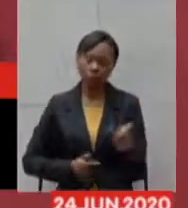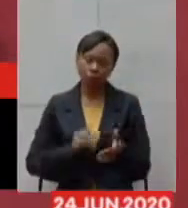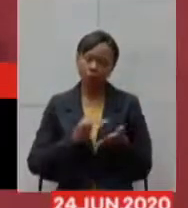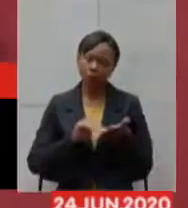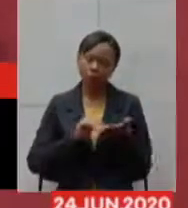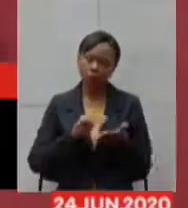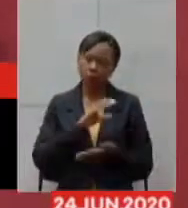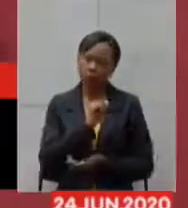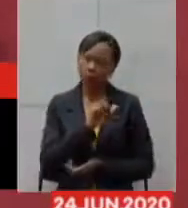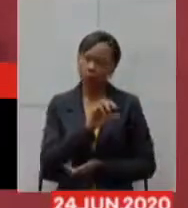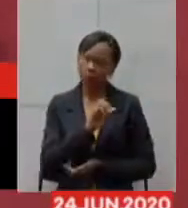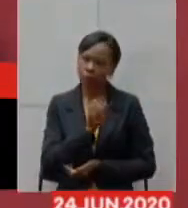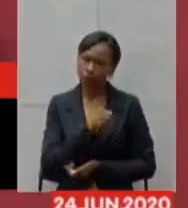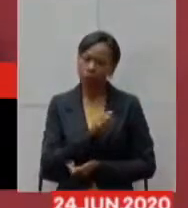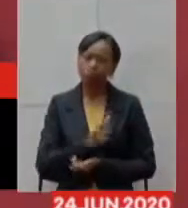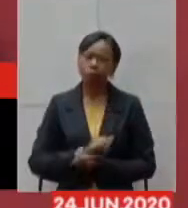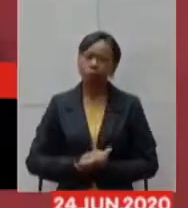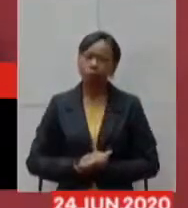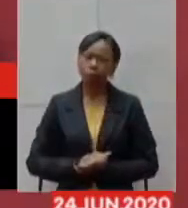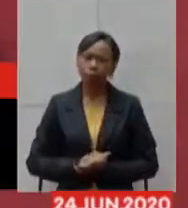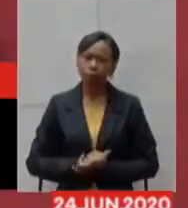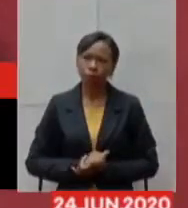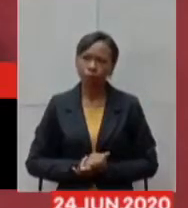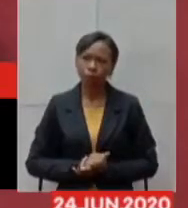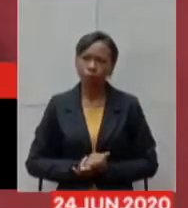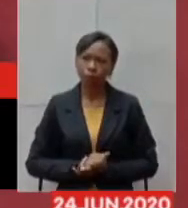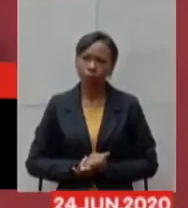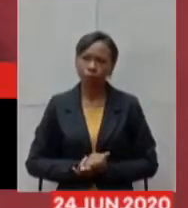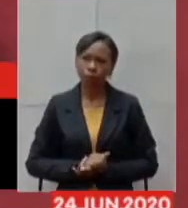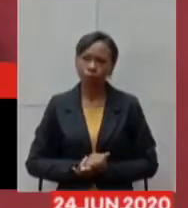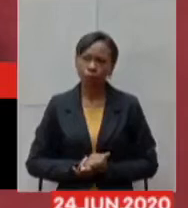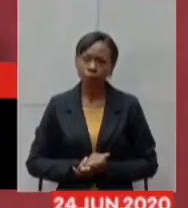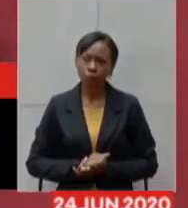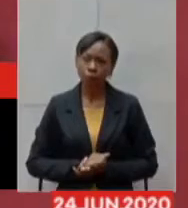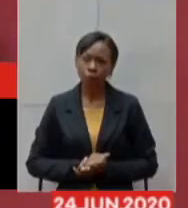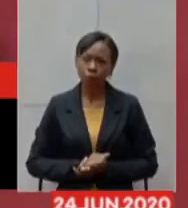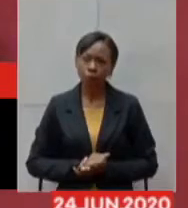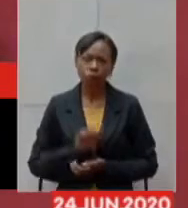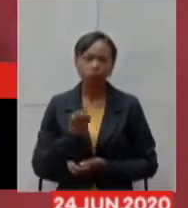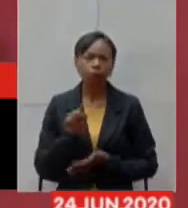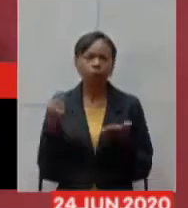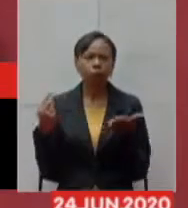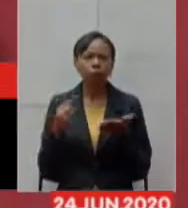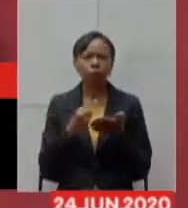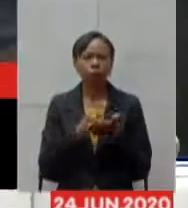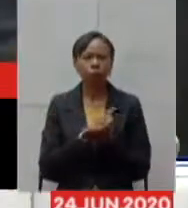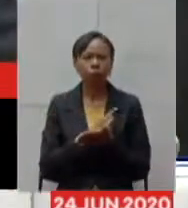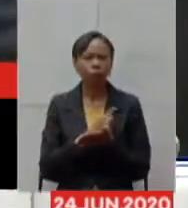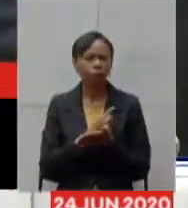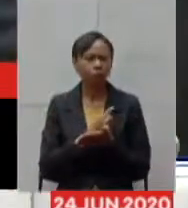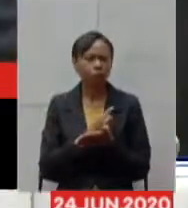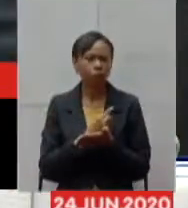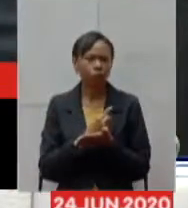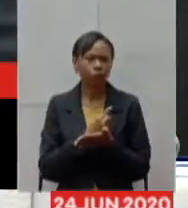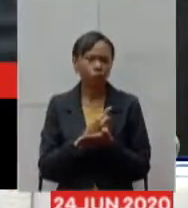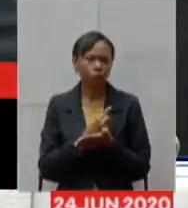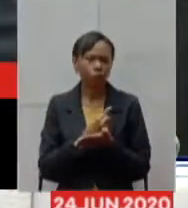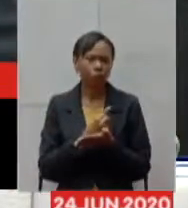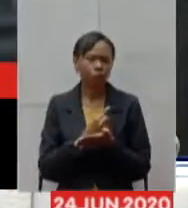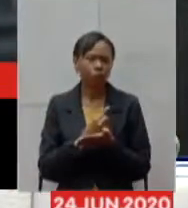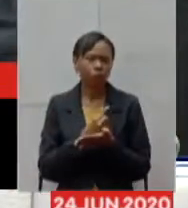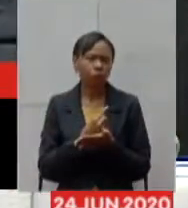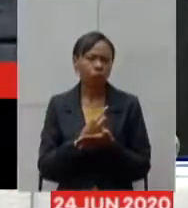obrigado deputado Inácio Franco em relação a pergunta do deputado professor Clayton nós